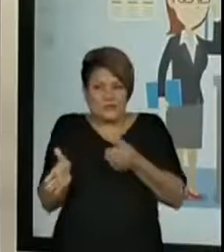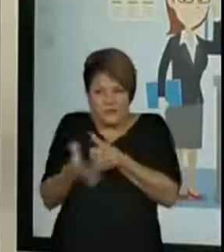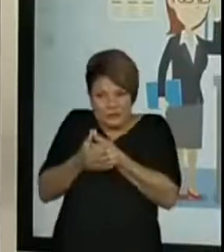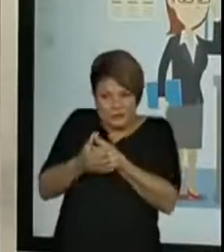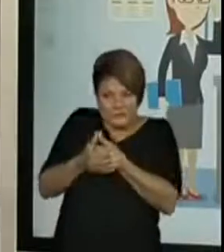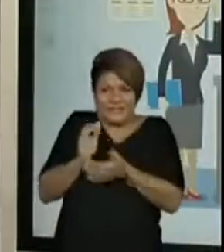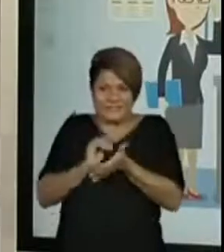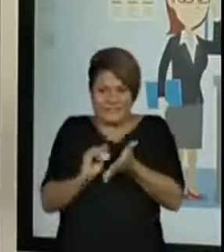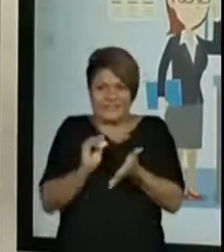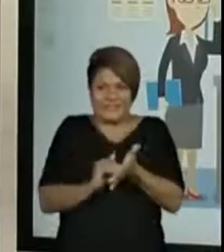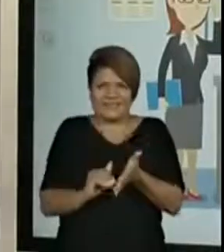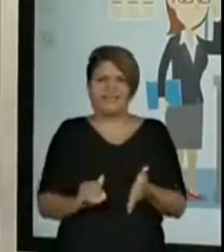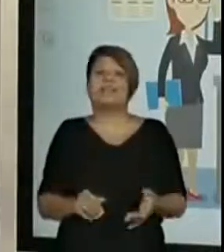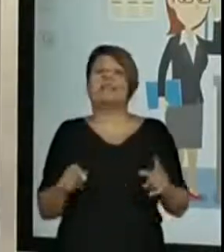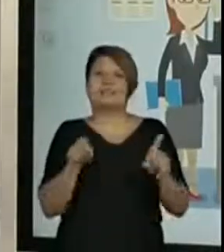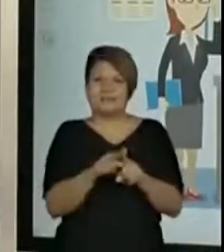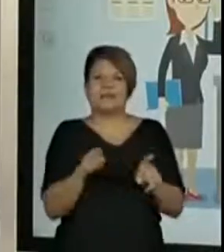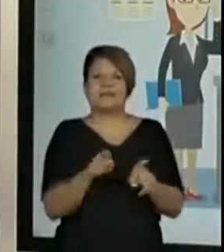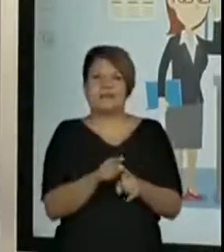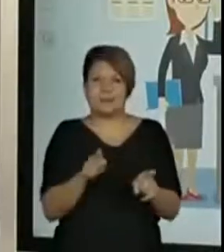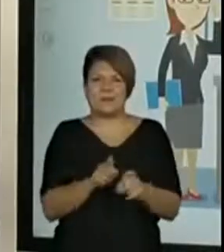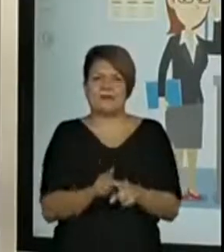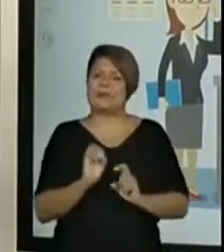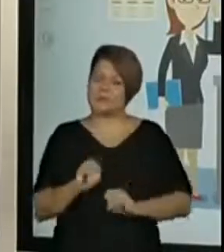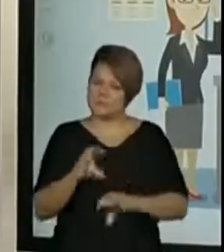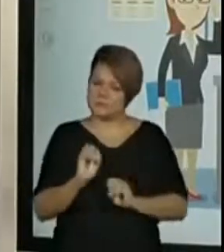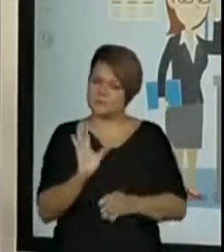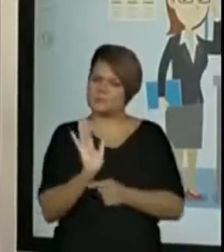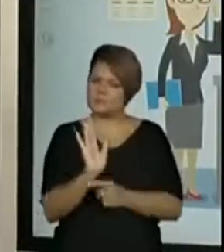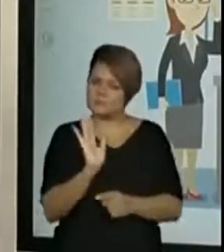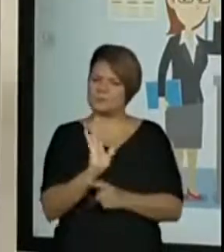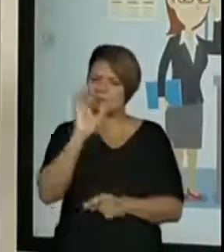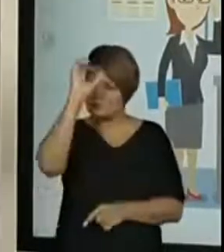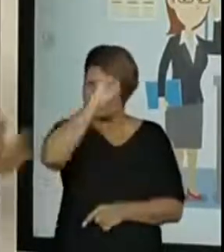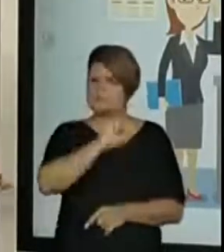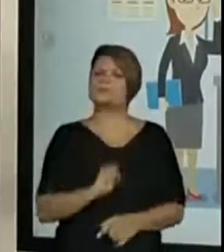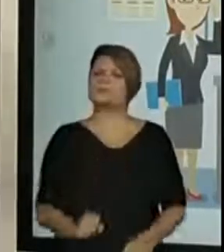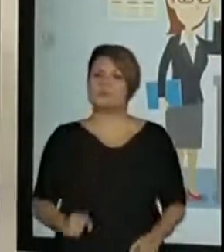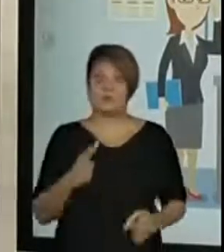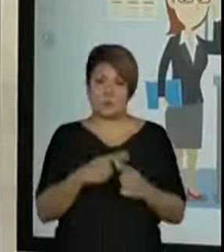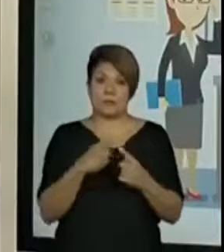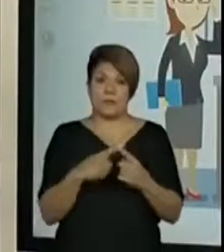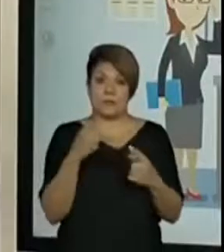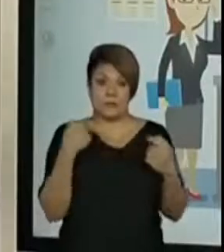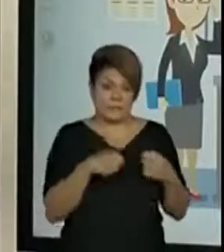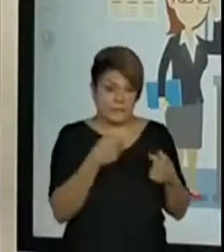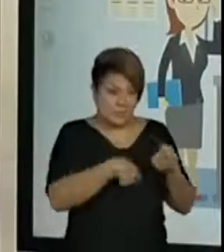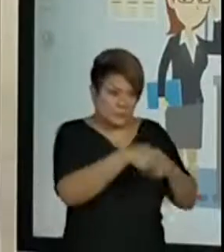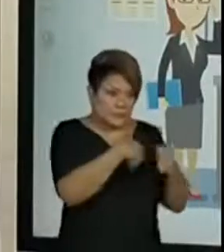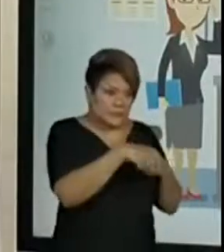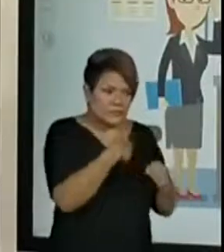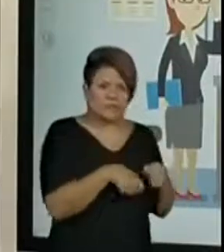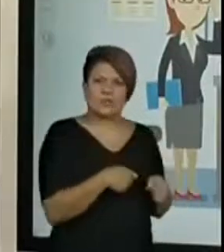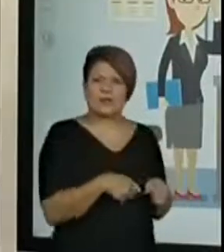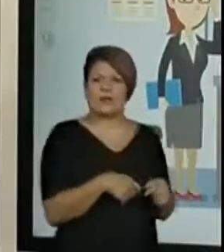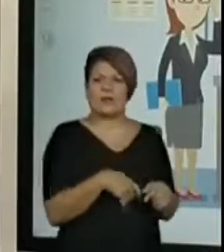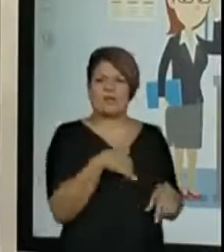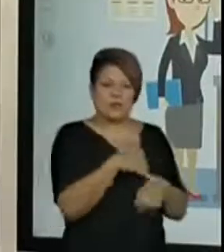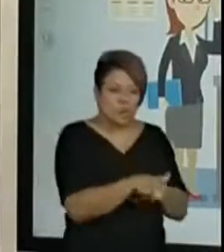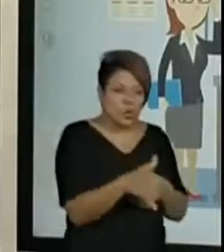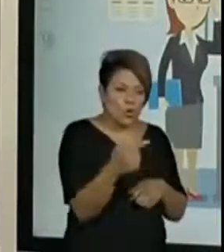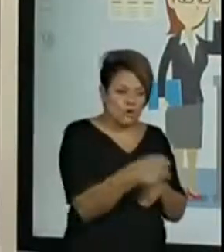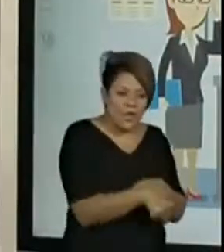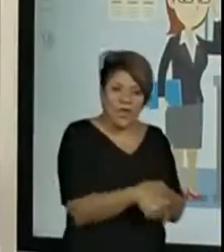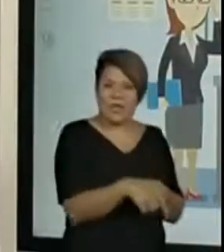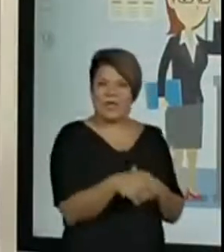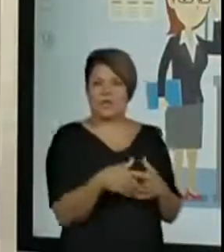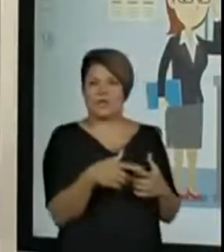secretaria, ela também está ajudando os alunos a aprenderem. Porque se ela não cuidar das partes administrativas da escola, cuidar